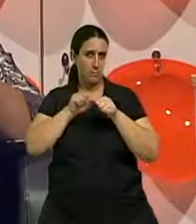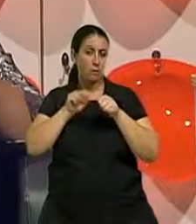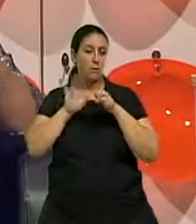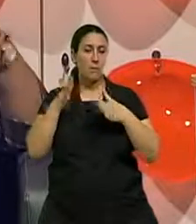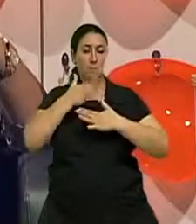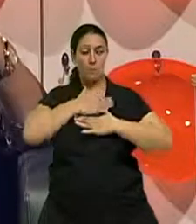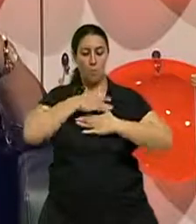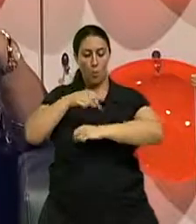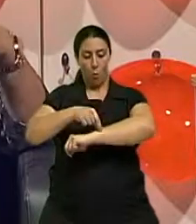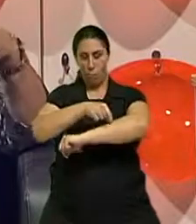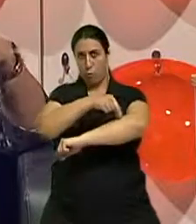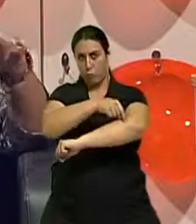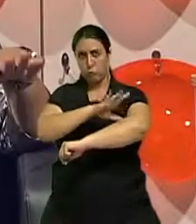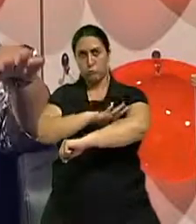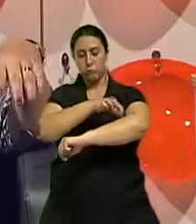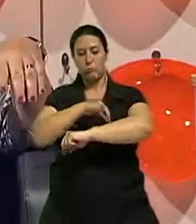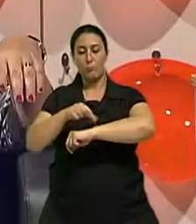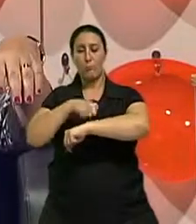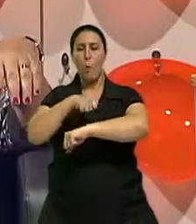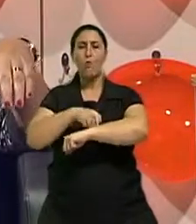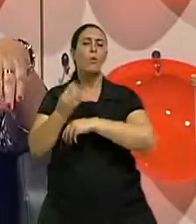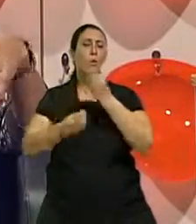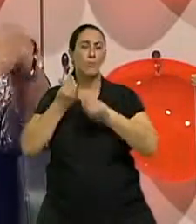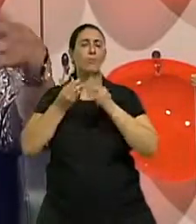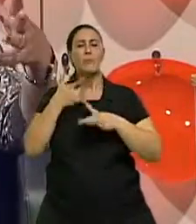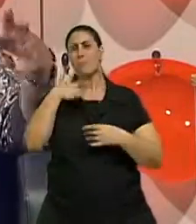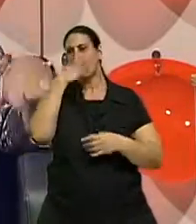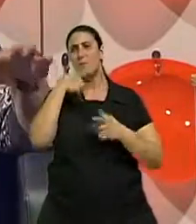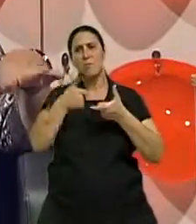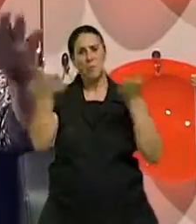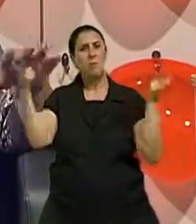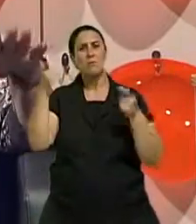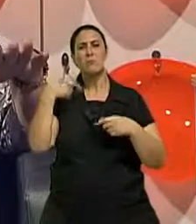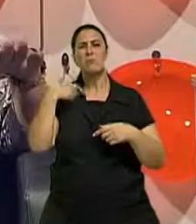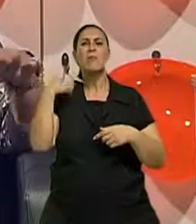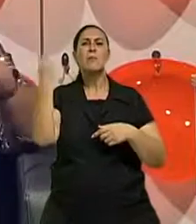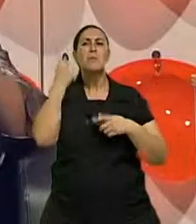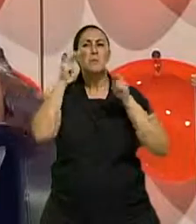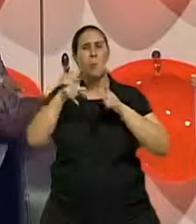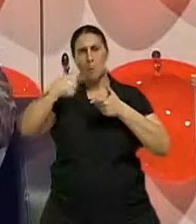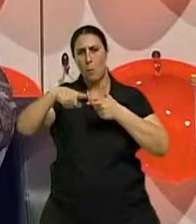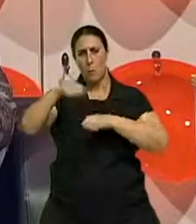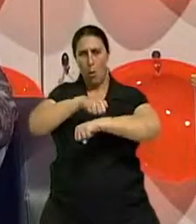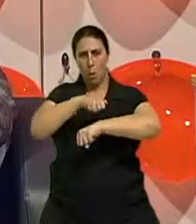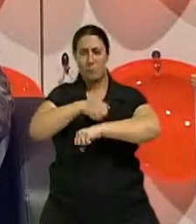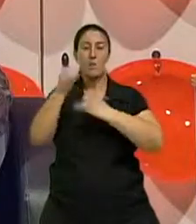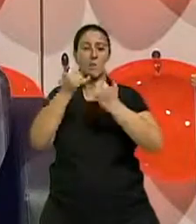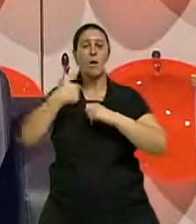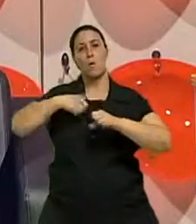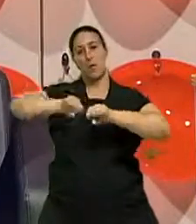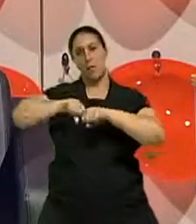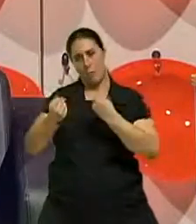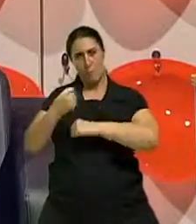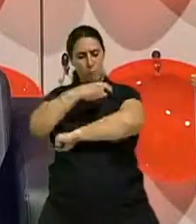ossos? O exemplo mais clássico que a gente tem de osteopenia e osteoporose é assim. Eu tenho uma fratura num braço